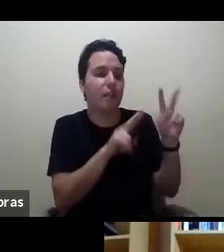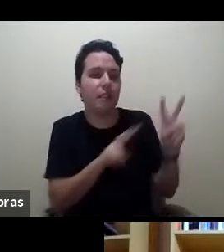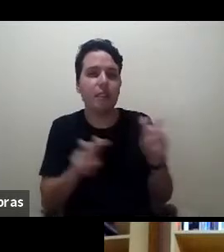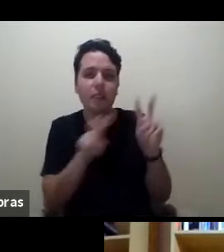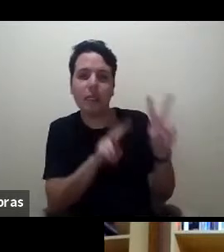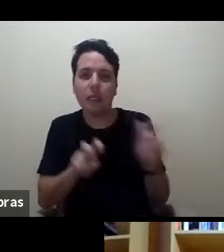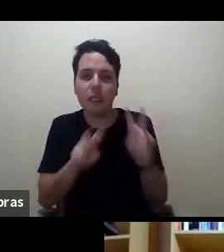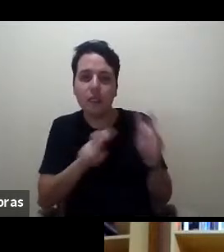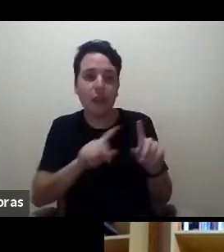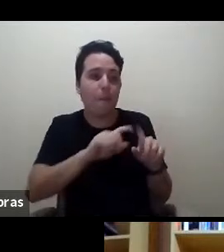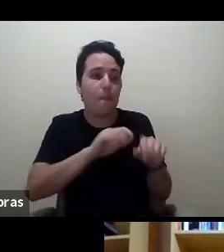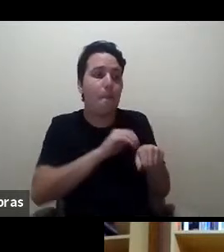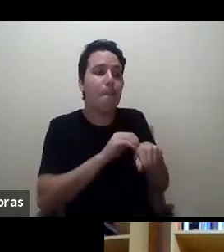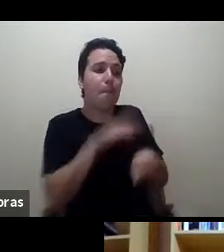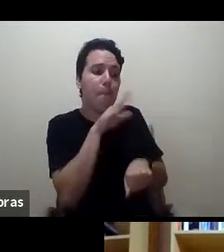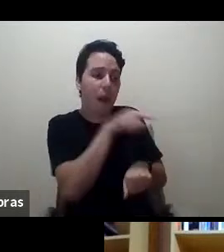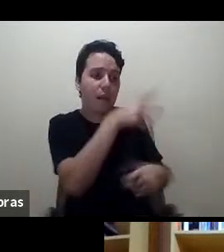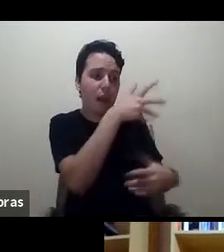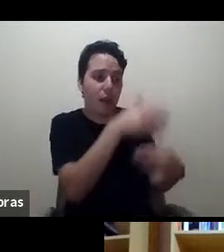problema.